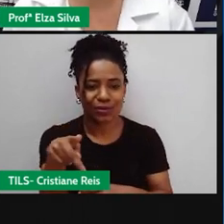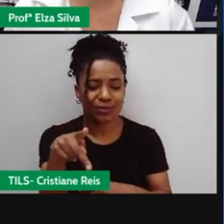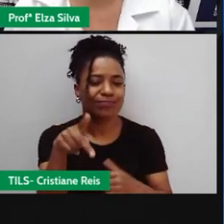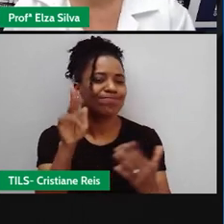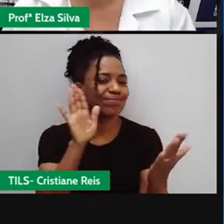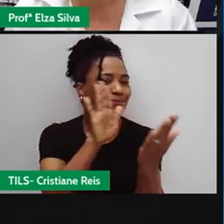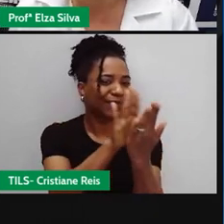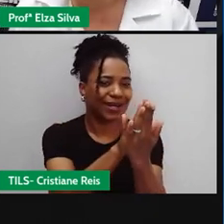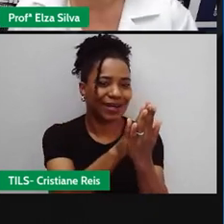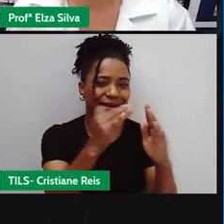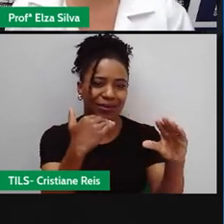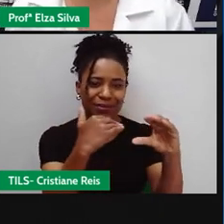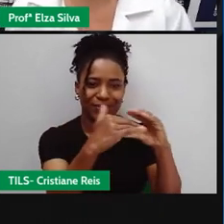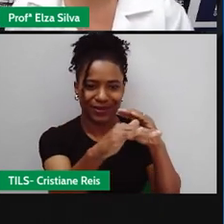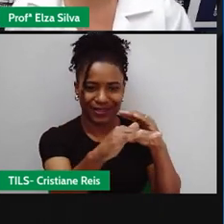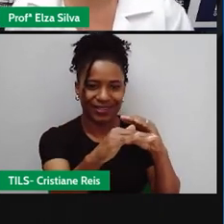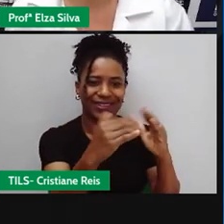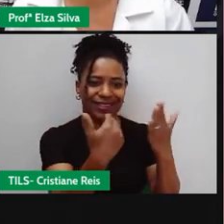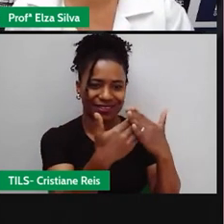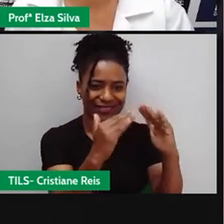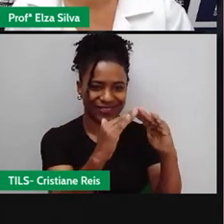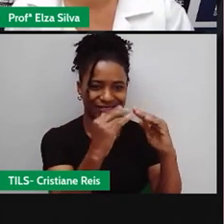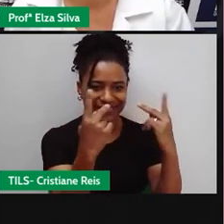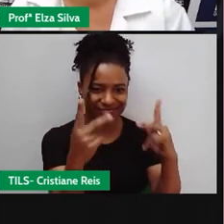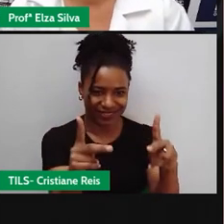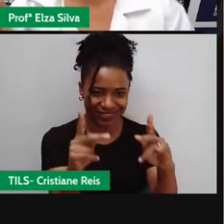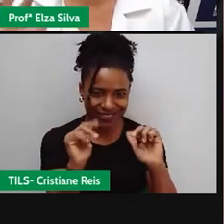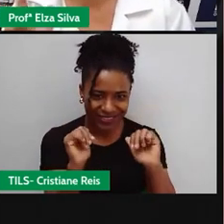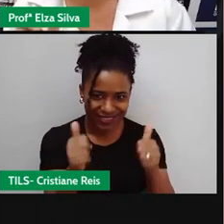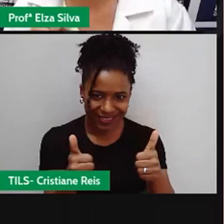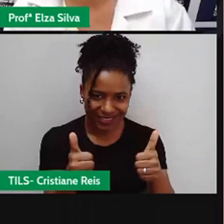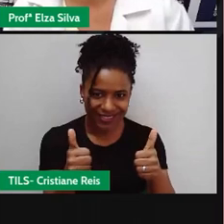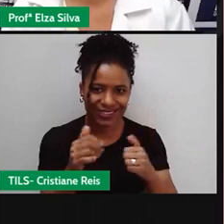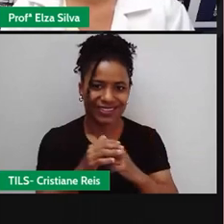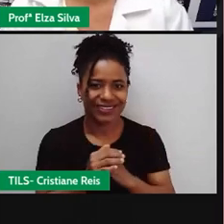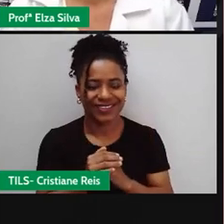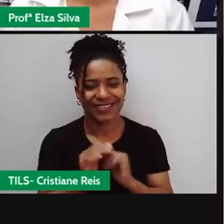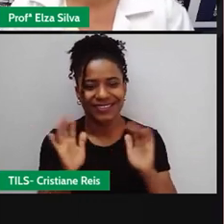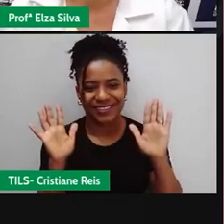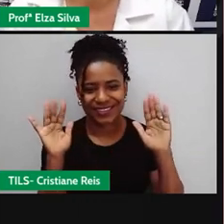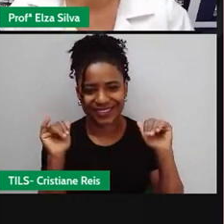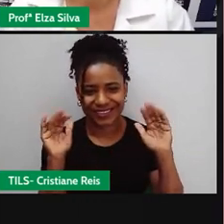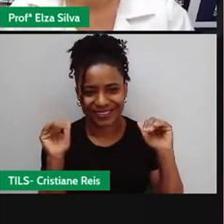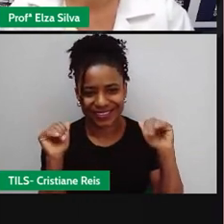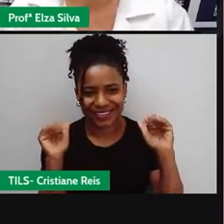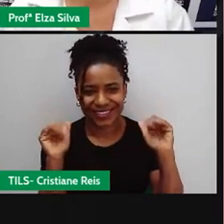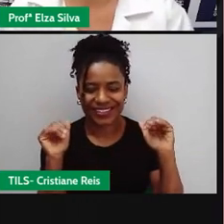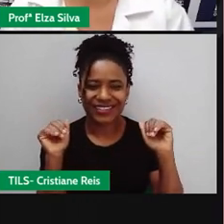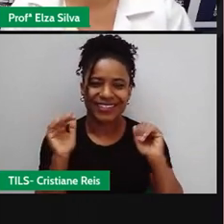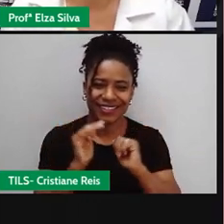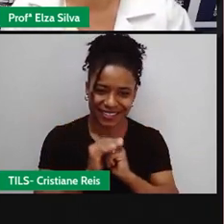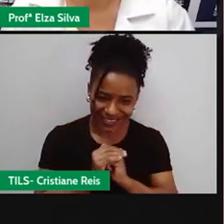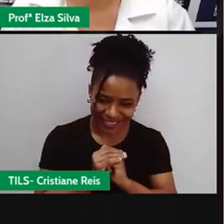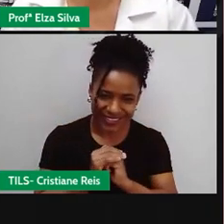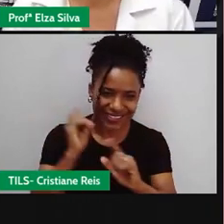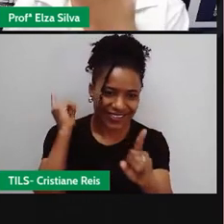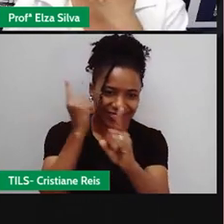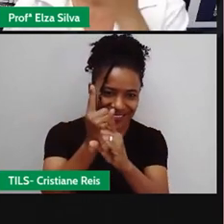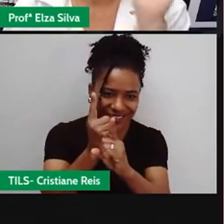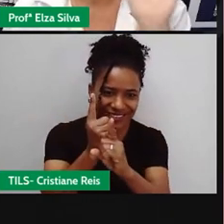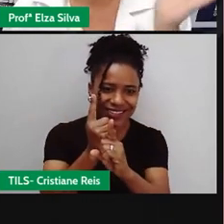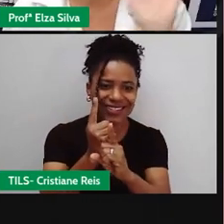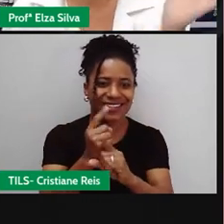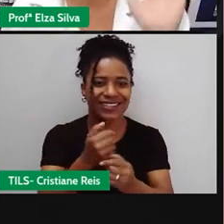seu professor Ou sua professora Da escola Ciai Vejo vocês Na próxima aula